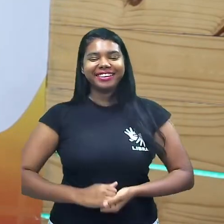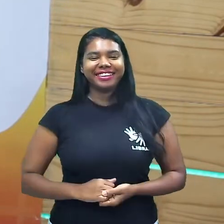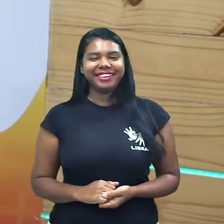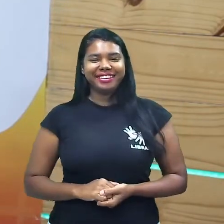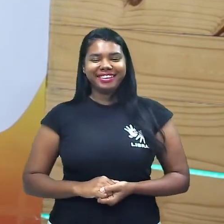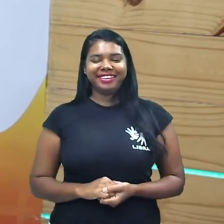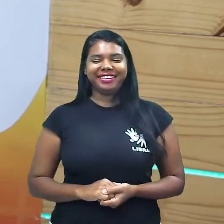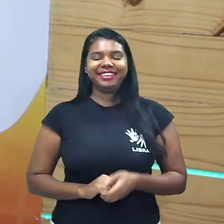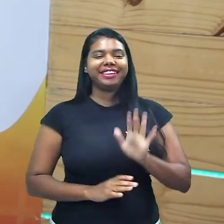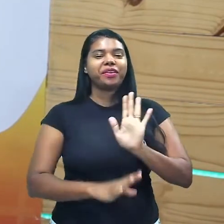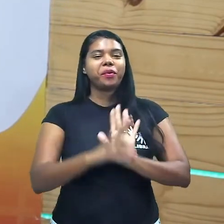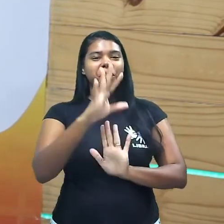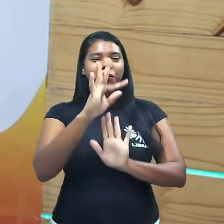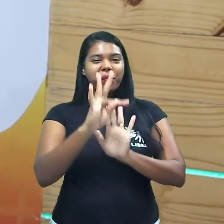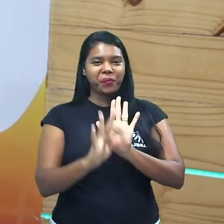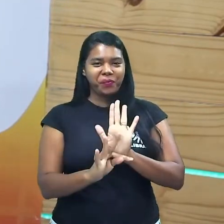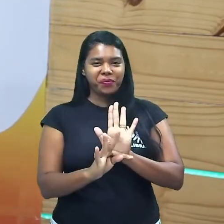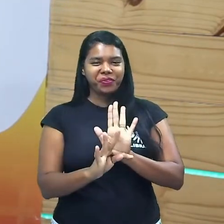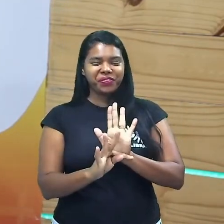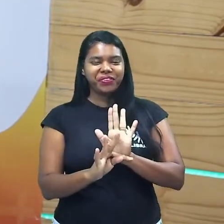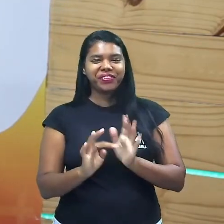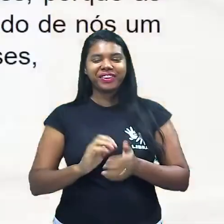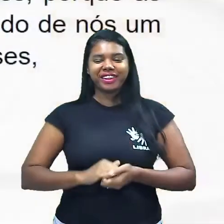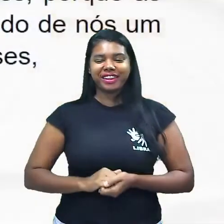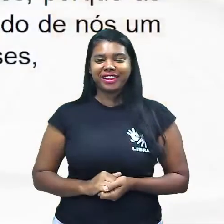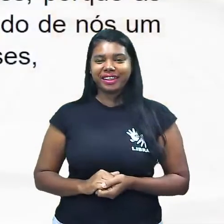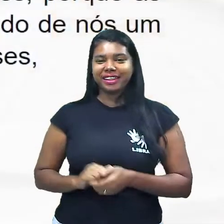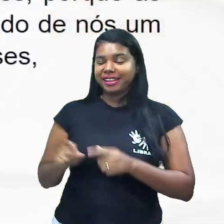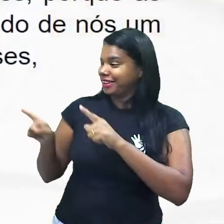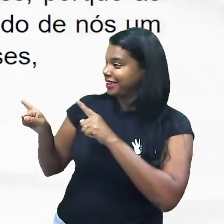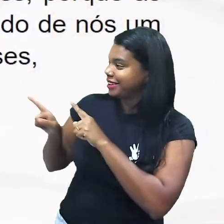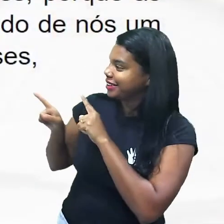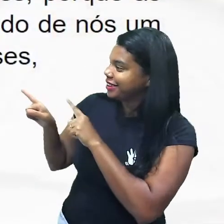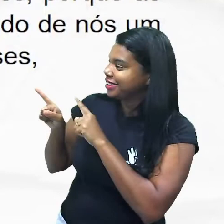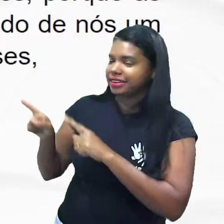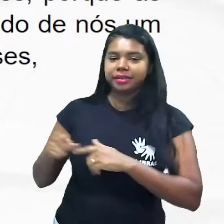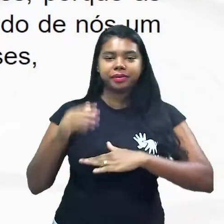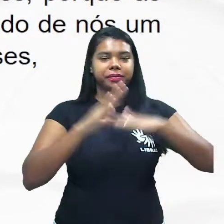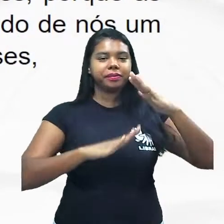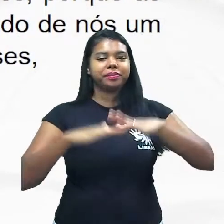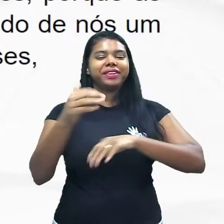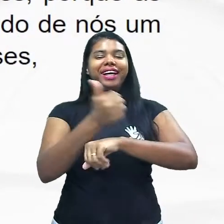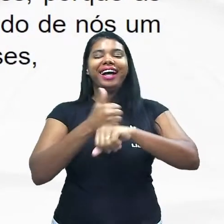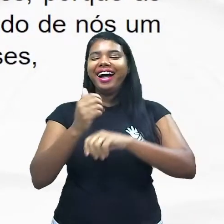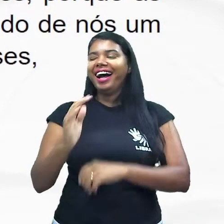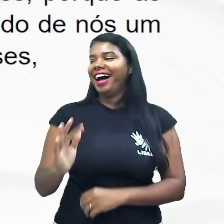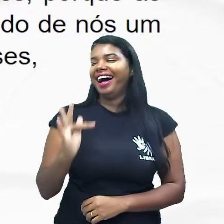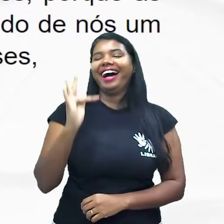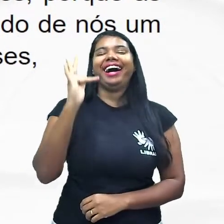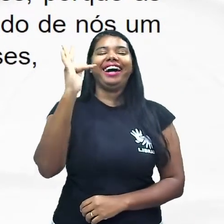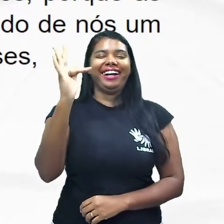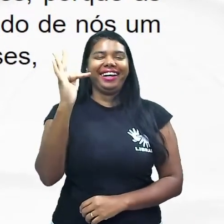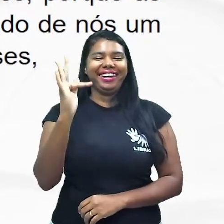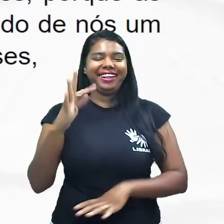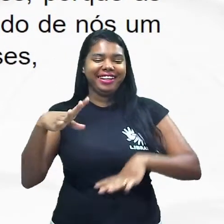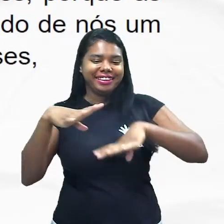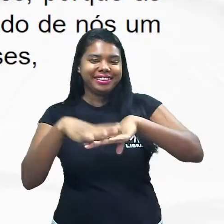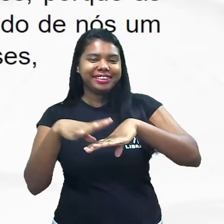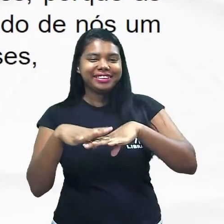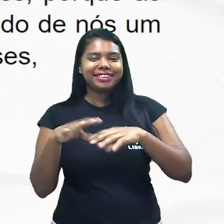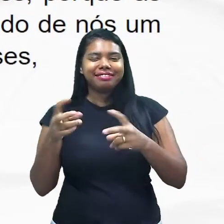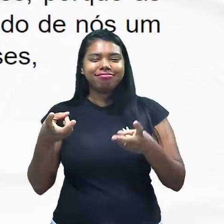o texto o texto, Fera é exatamente esse daí profissões de futuro é um texto que tem uma temática bem